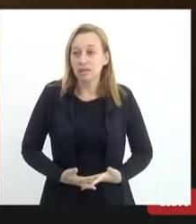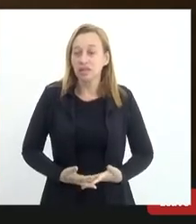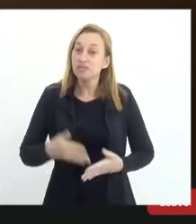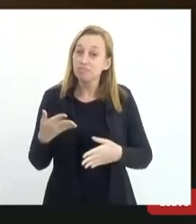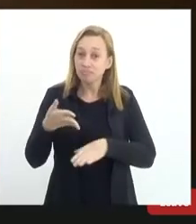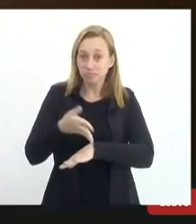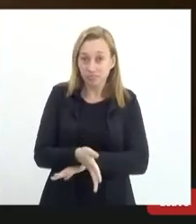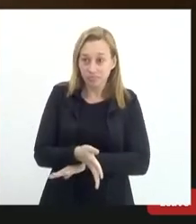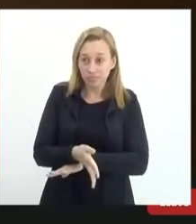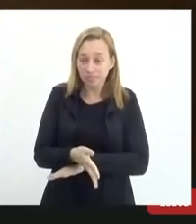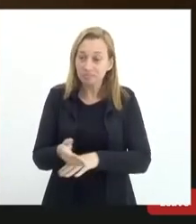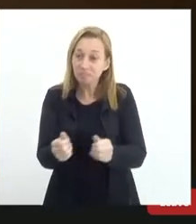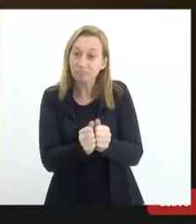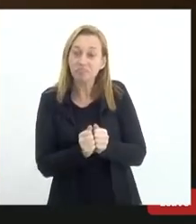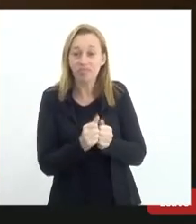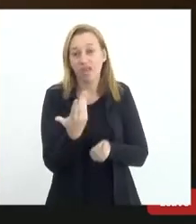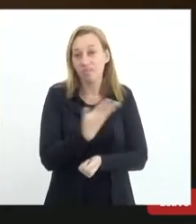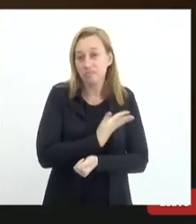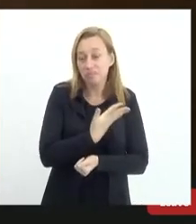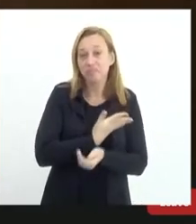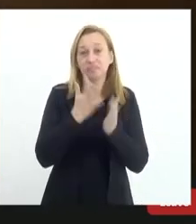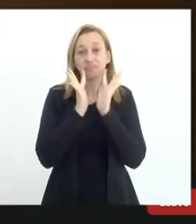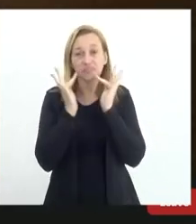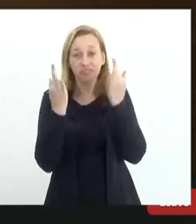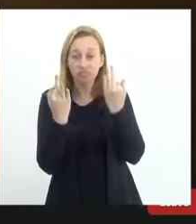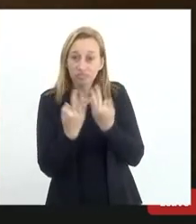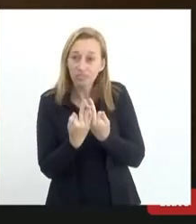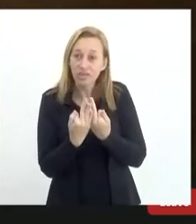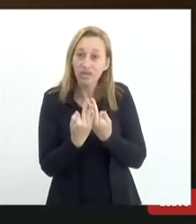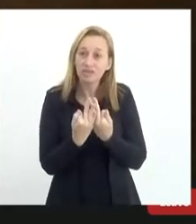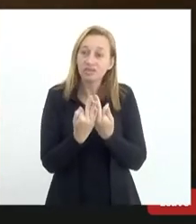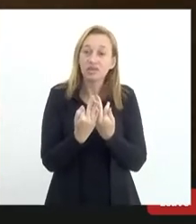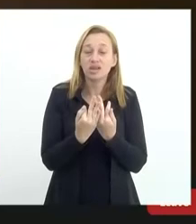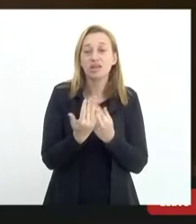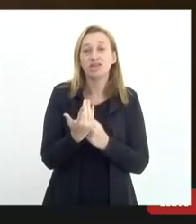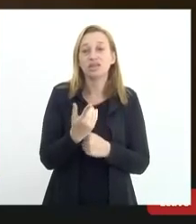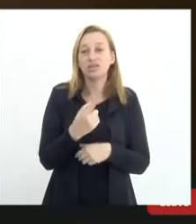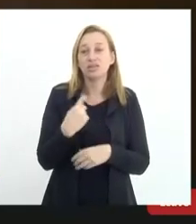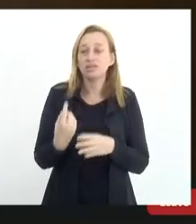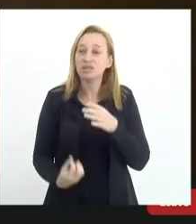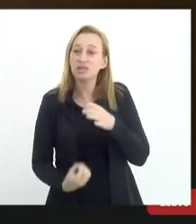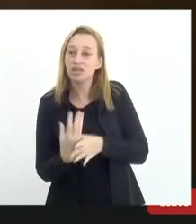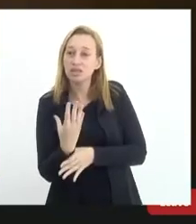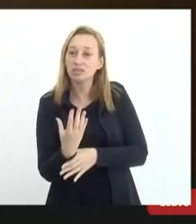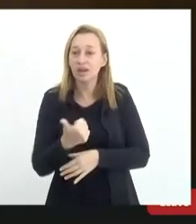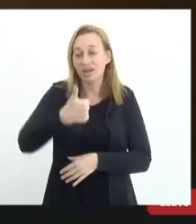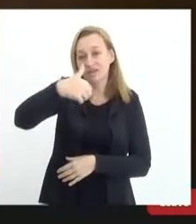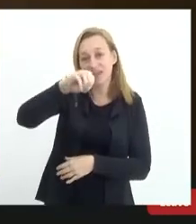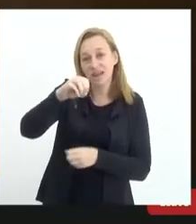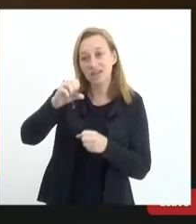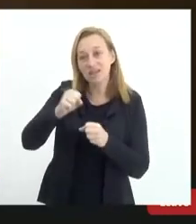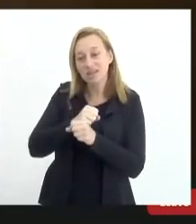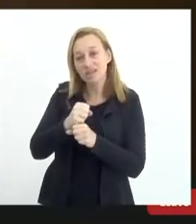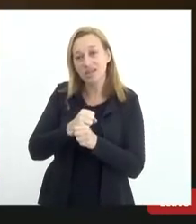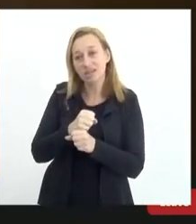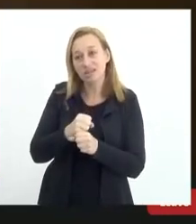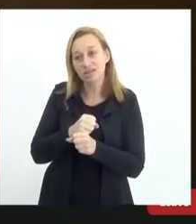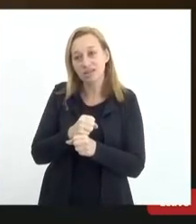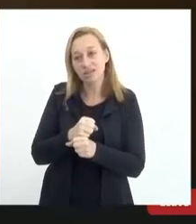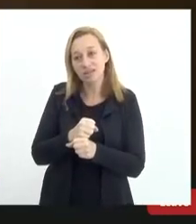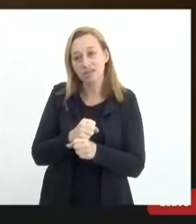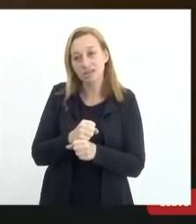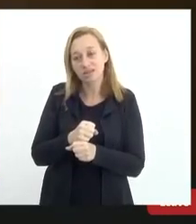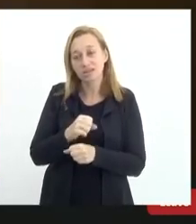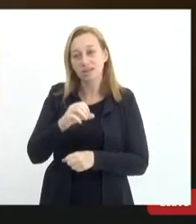cheguei a me juntar amigos, familiares e a gente funda há 10 anos o Davida Caça do Bom